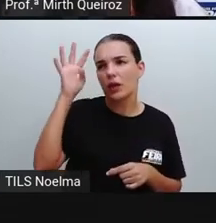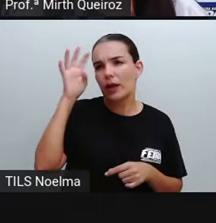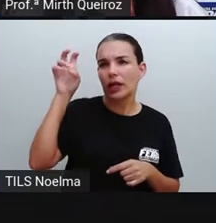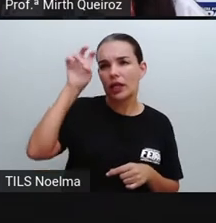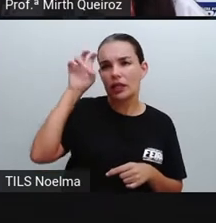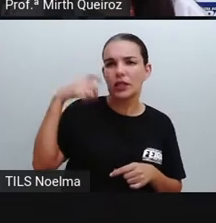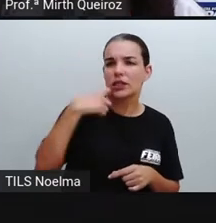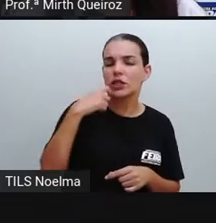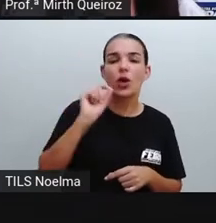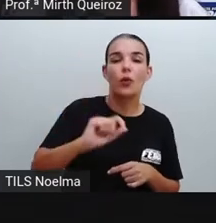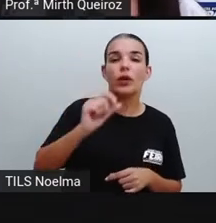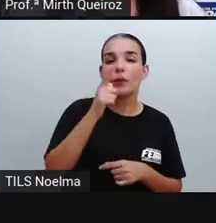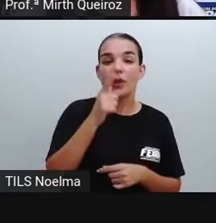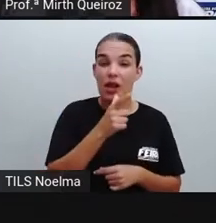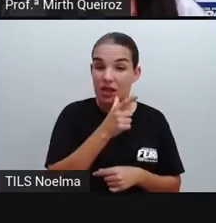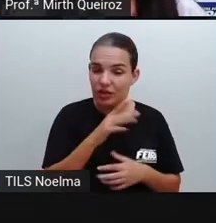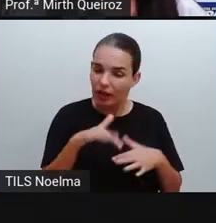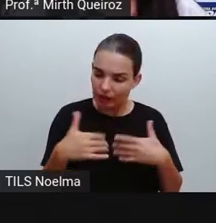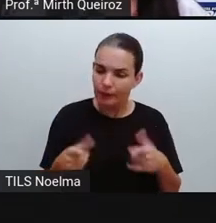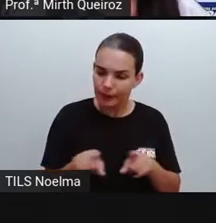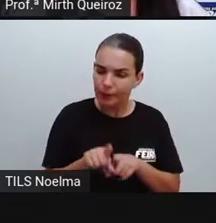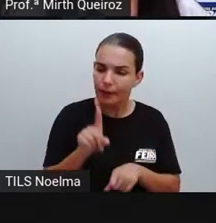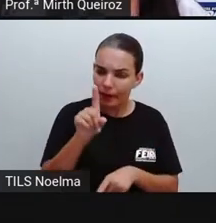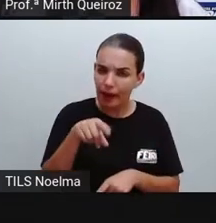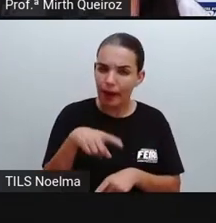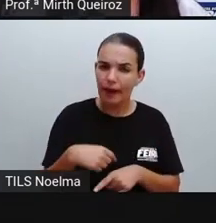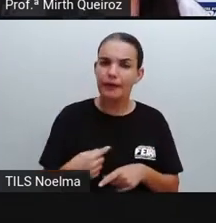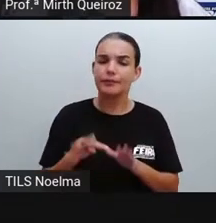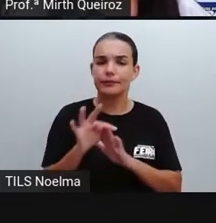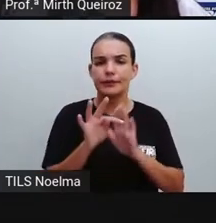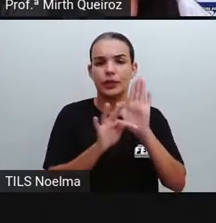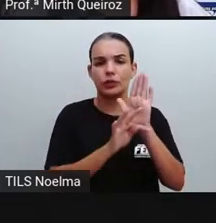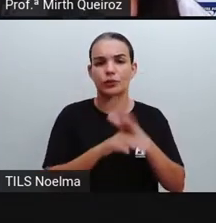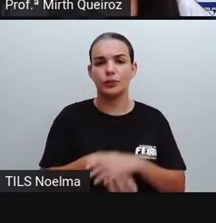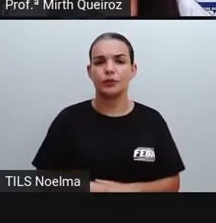Um livro de receita é um tipo de gênero textual também.